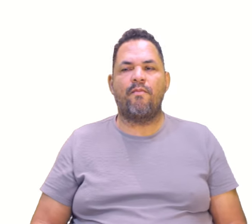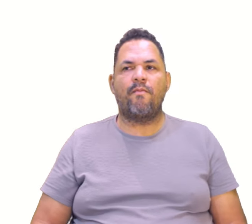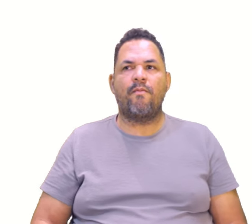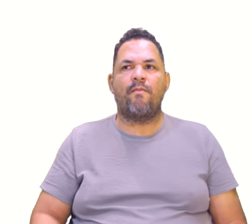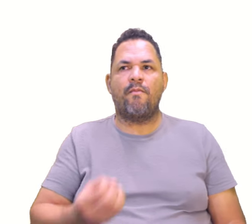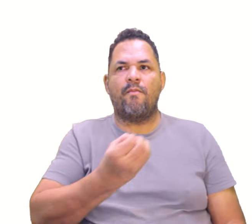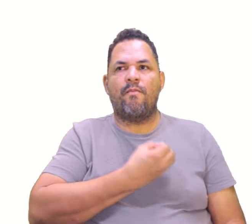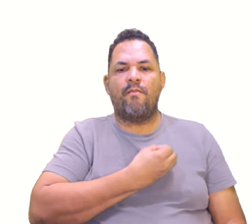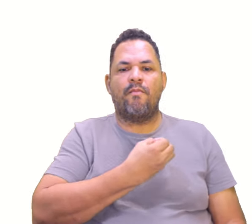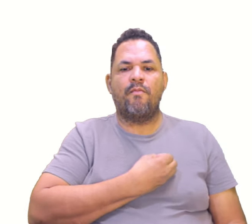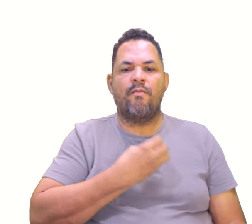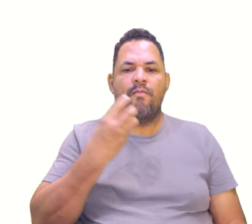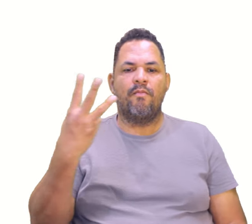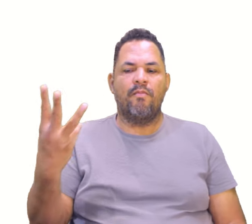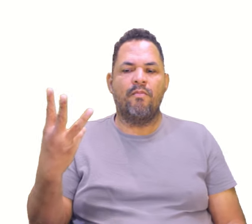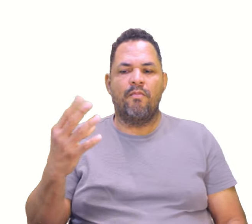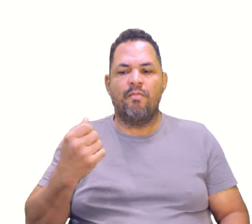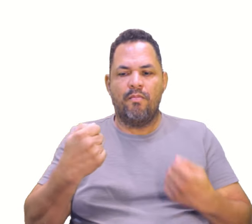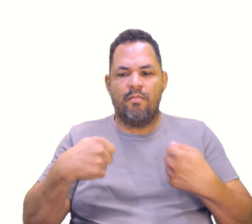Questão número 3, podemos?